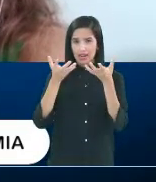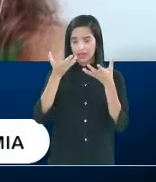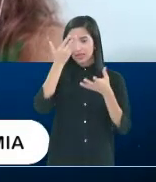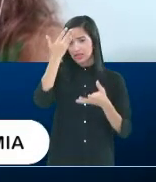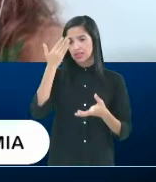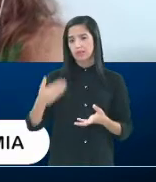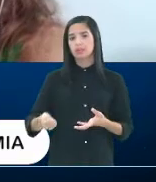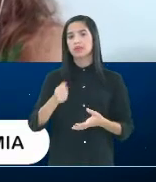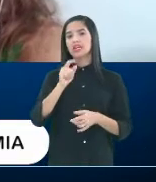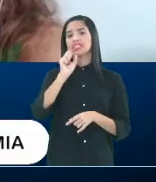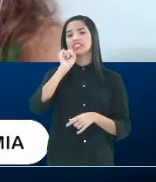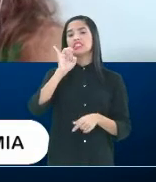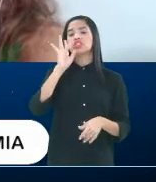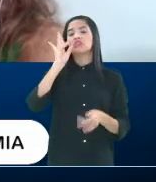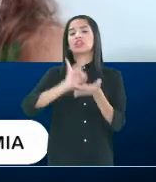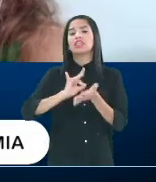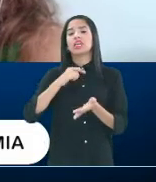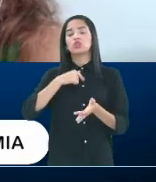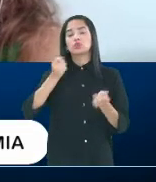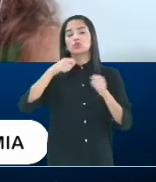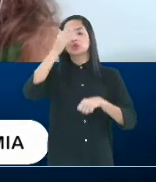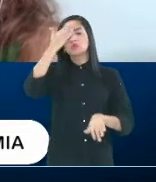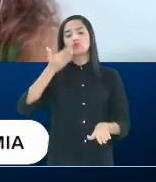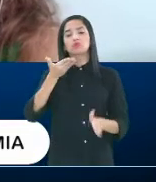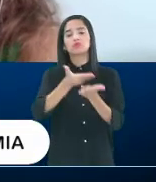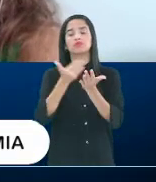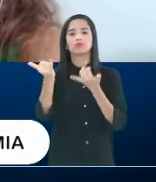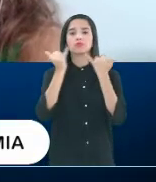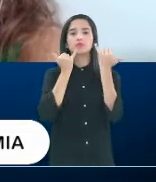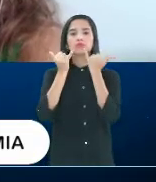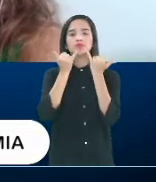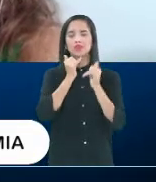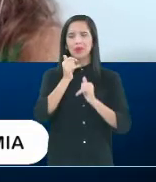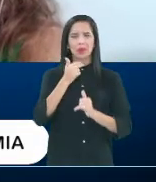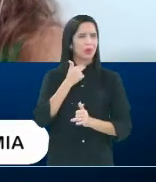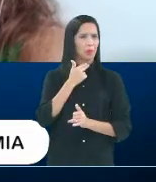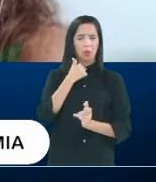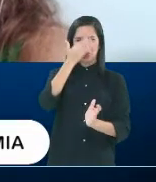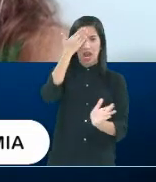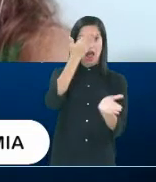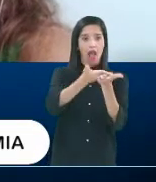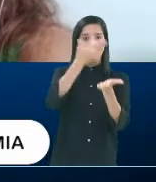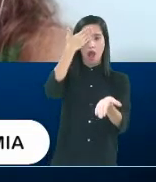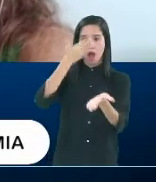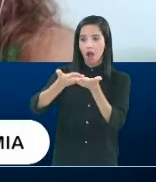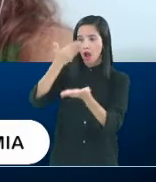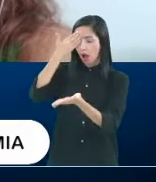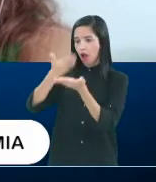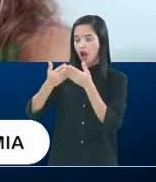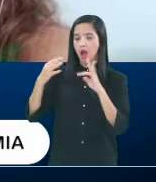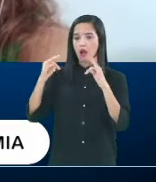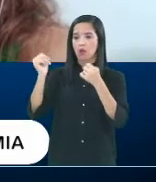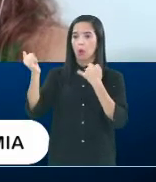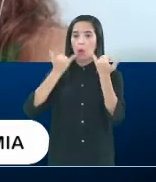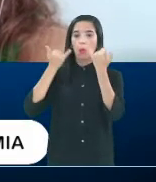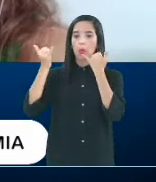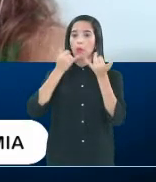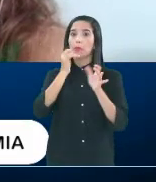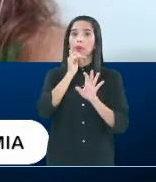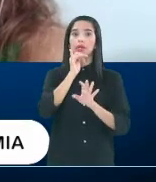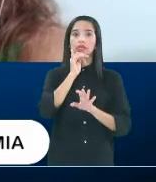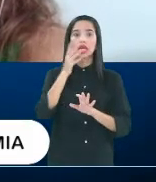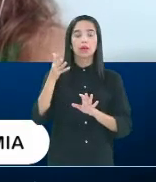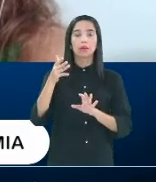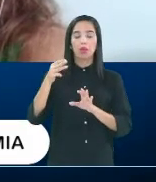sejam confiáveis, né, não, é, acreditar em, em notícias que você recebe,